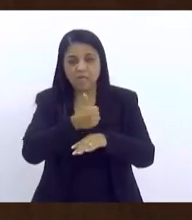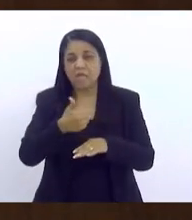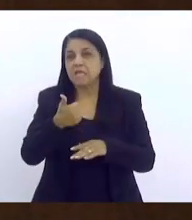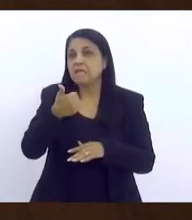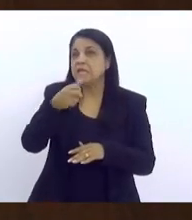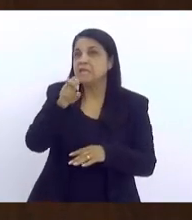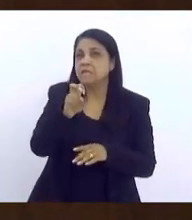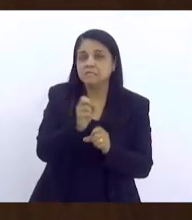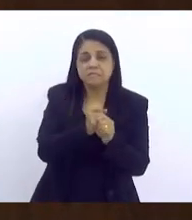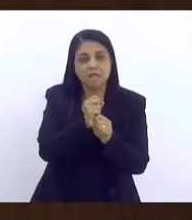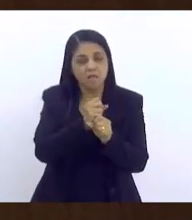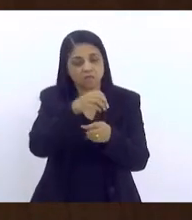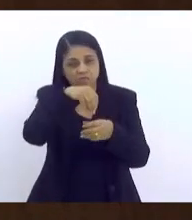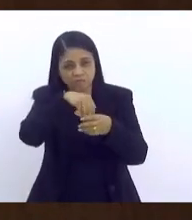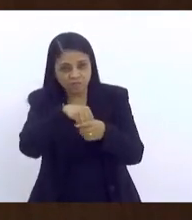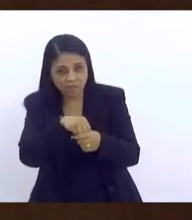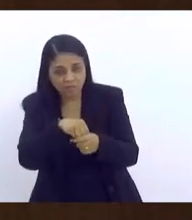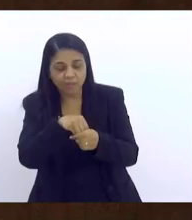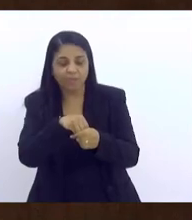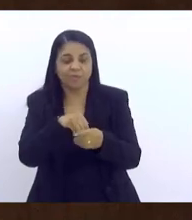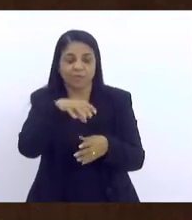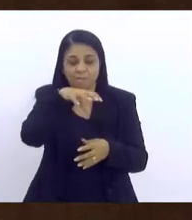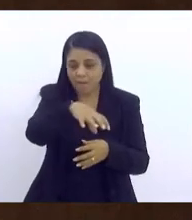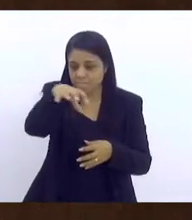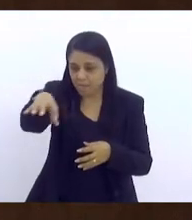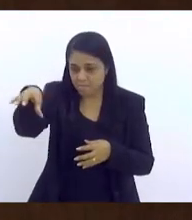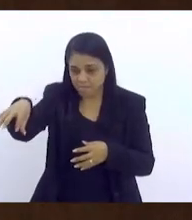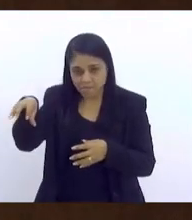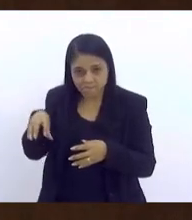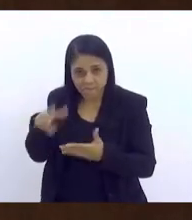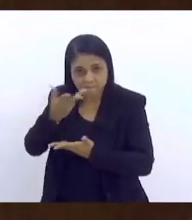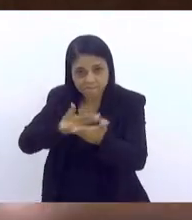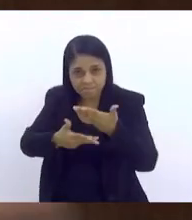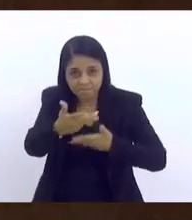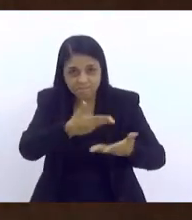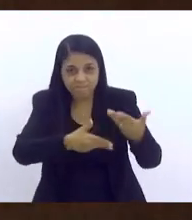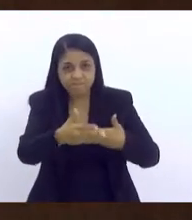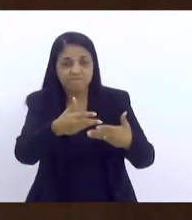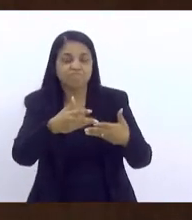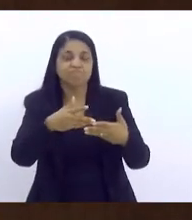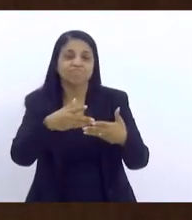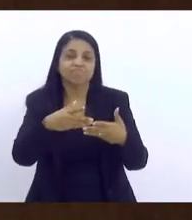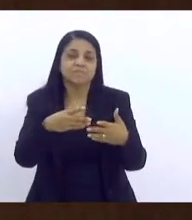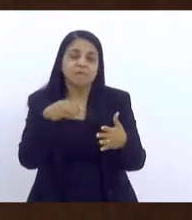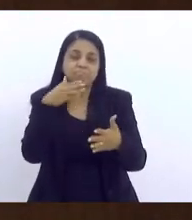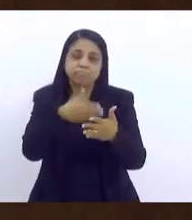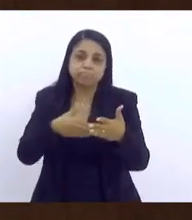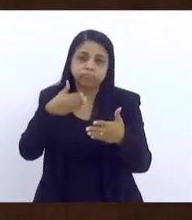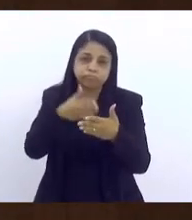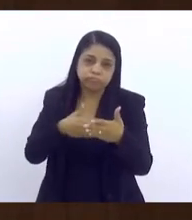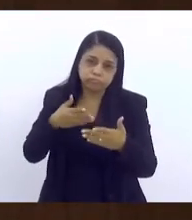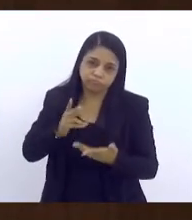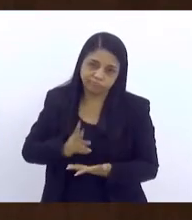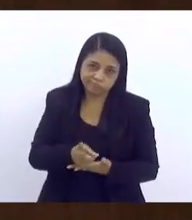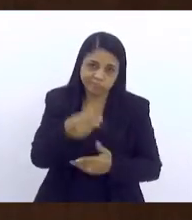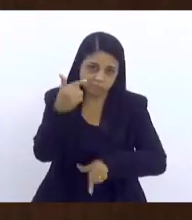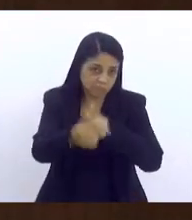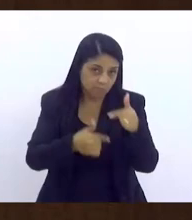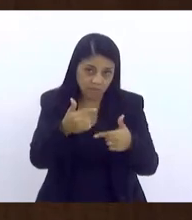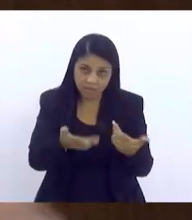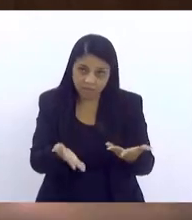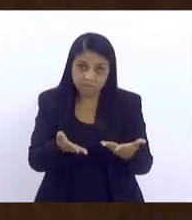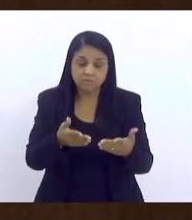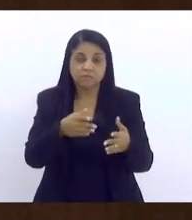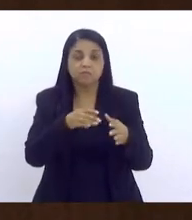décadas, exatamente nessa interface, é uma impossibilidade de continuidade do trabalho deles. E o fato do